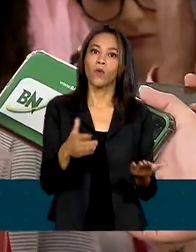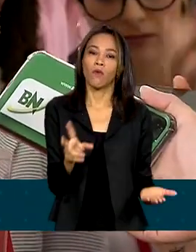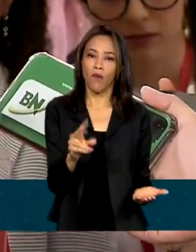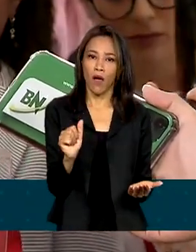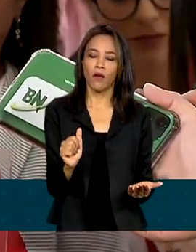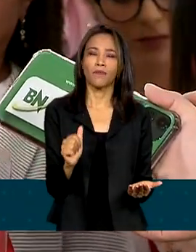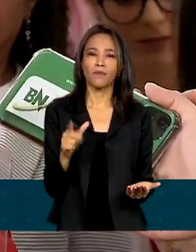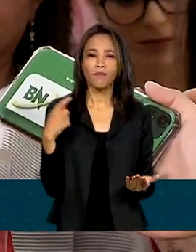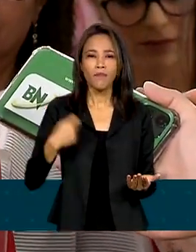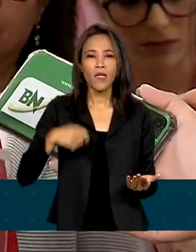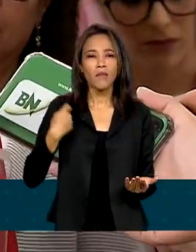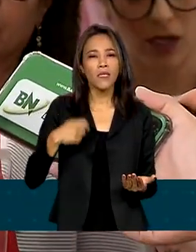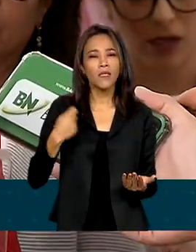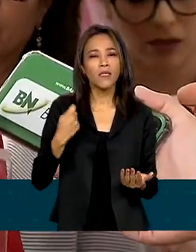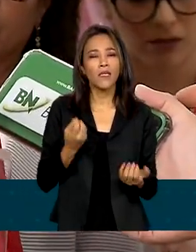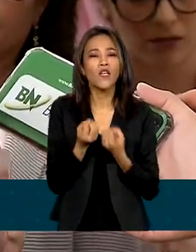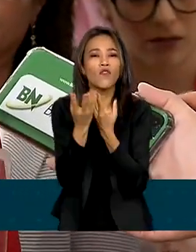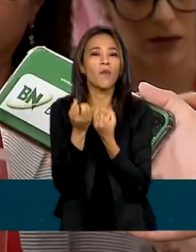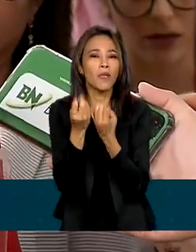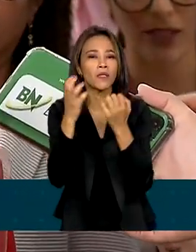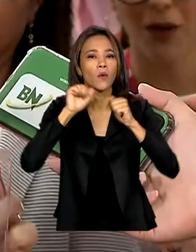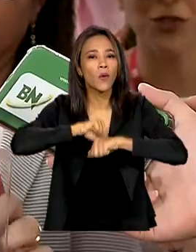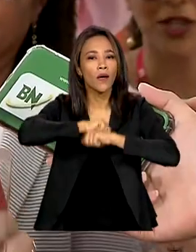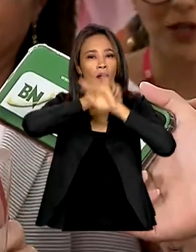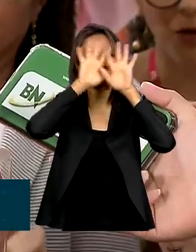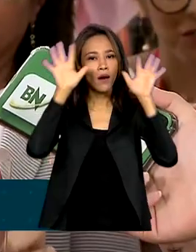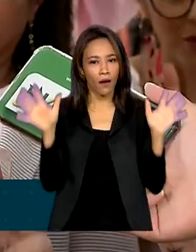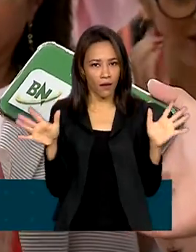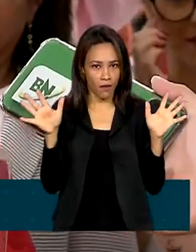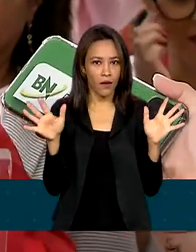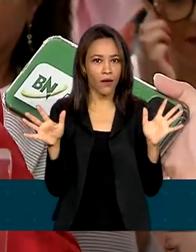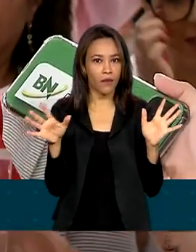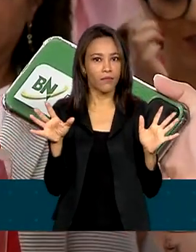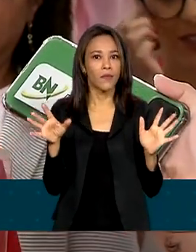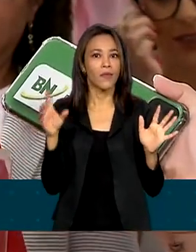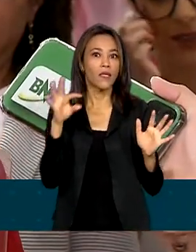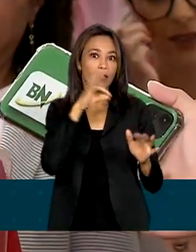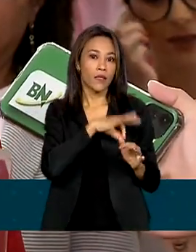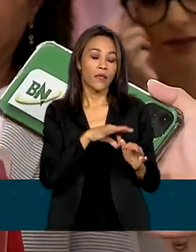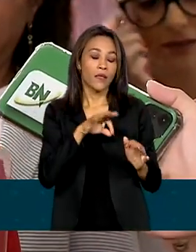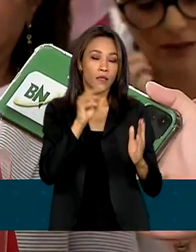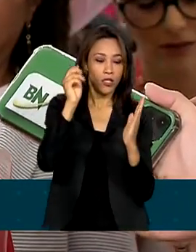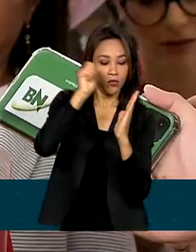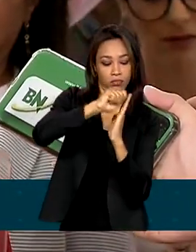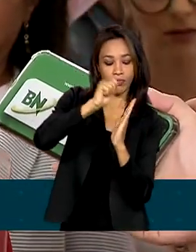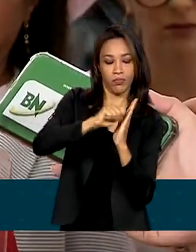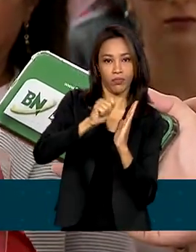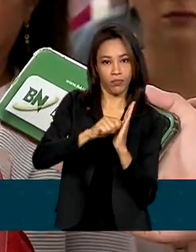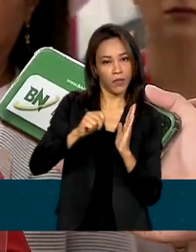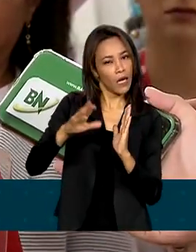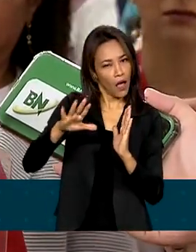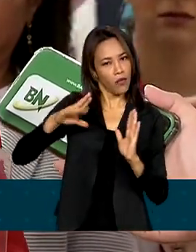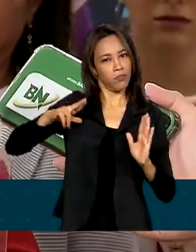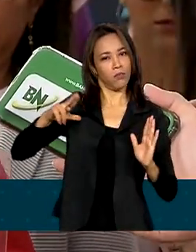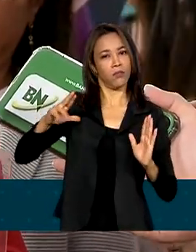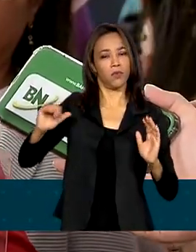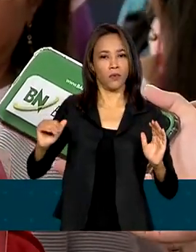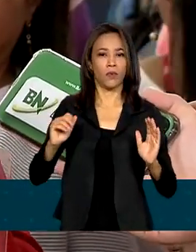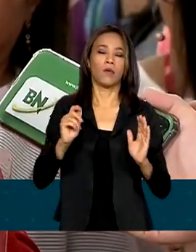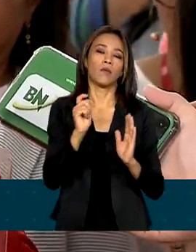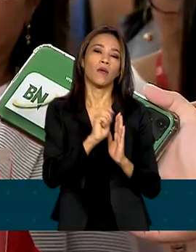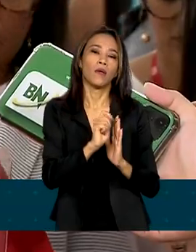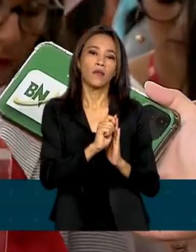informar, transparência nas faixas salariais, resguardar os dados pessoais. E o Ministério